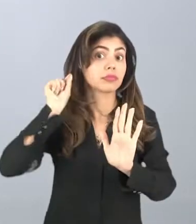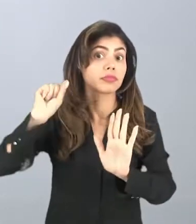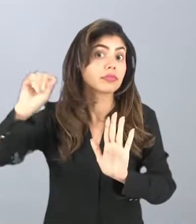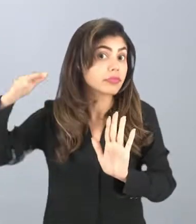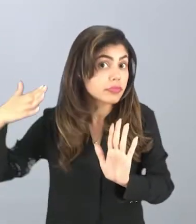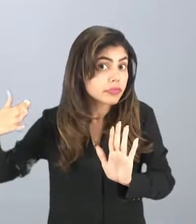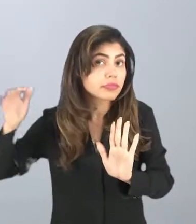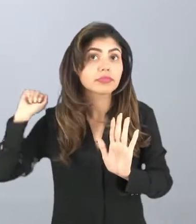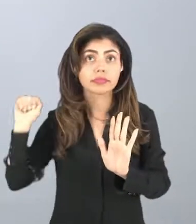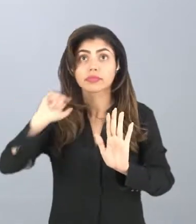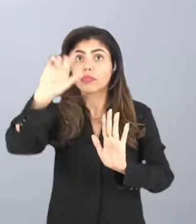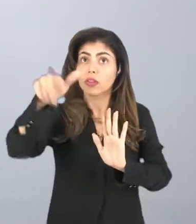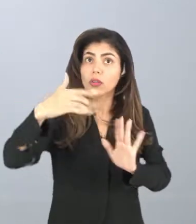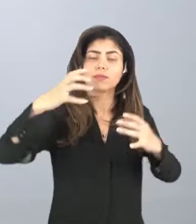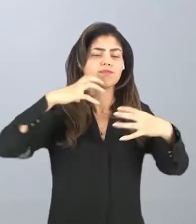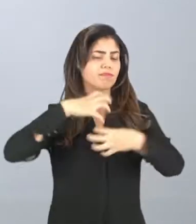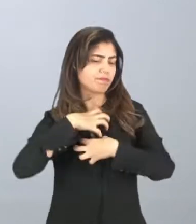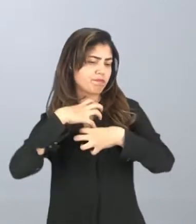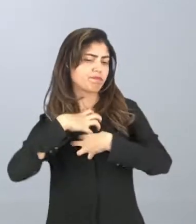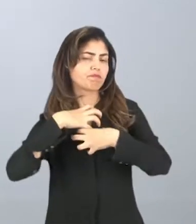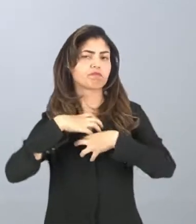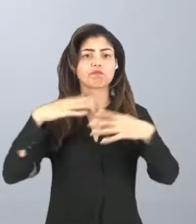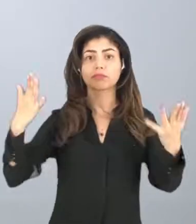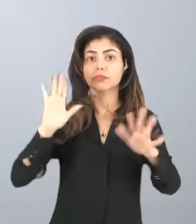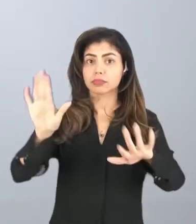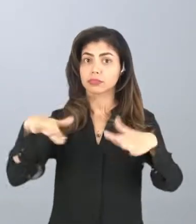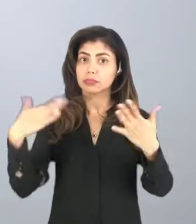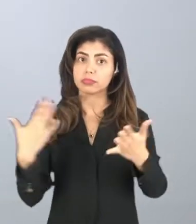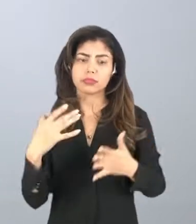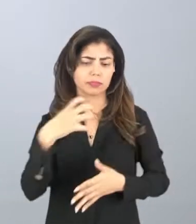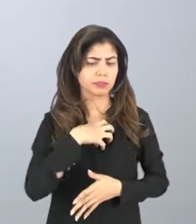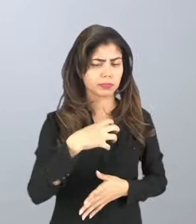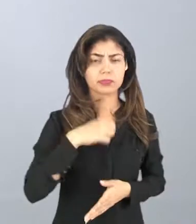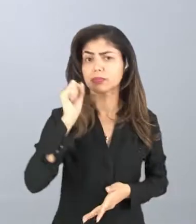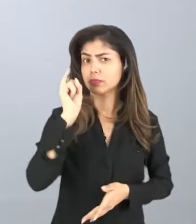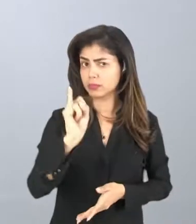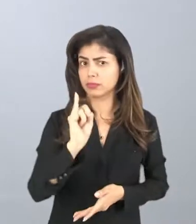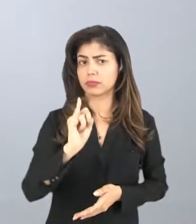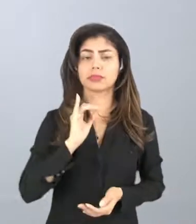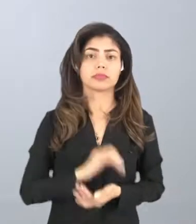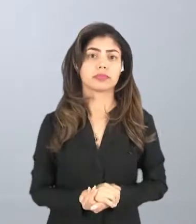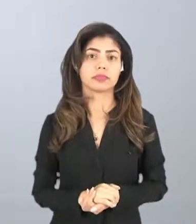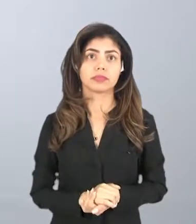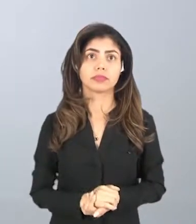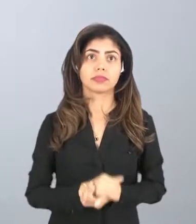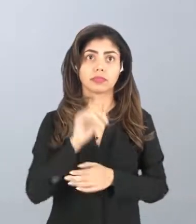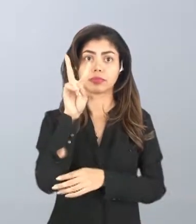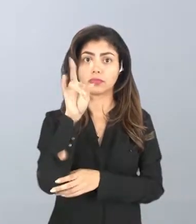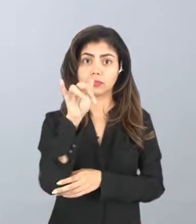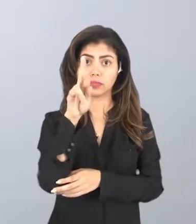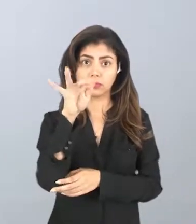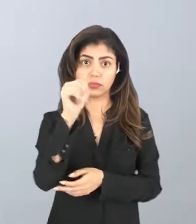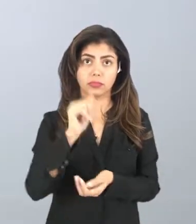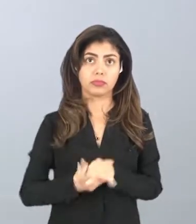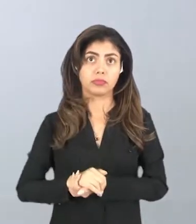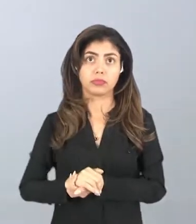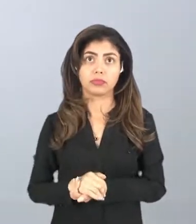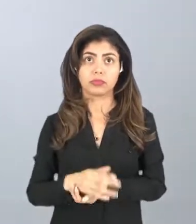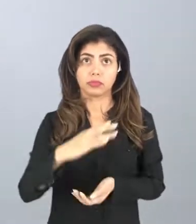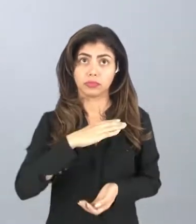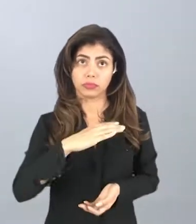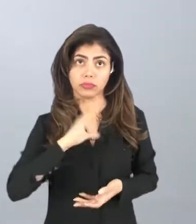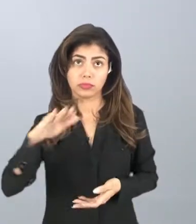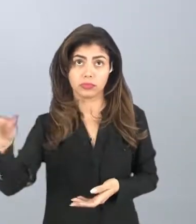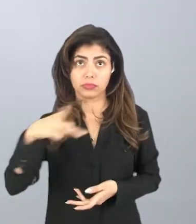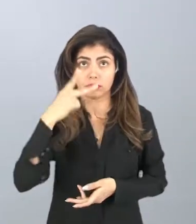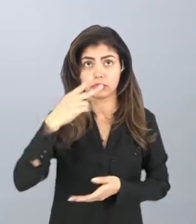gente outras sensações das quais a gente não sentiria se fossem esportes de aventura urbana, né? E